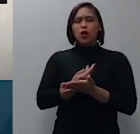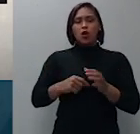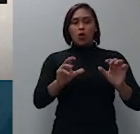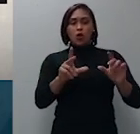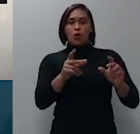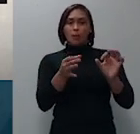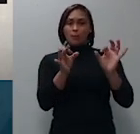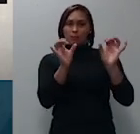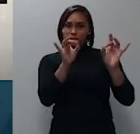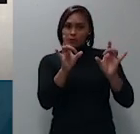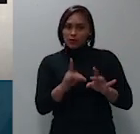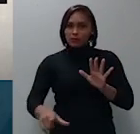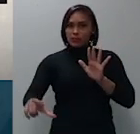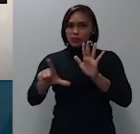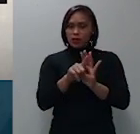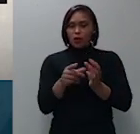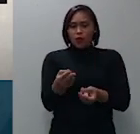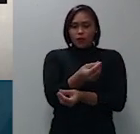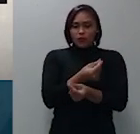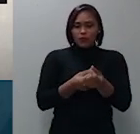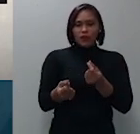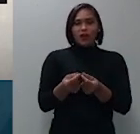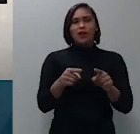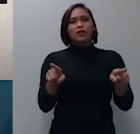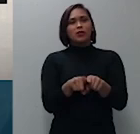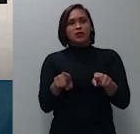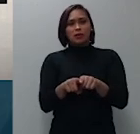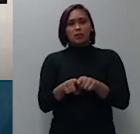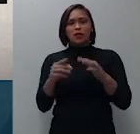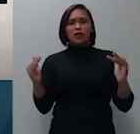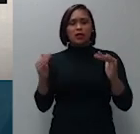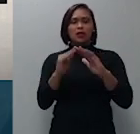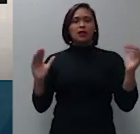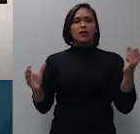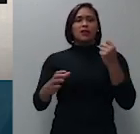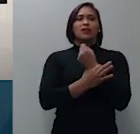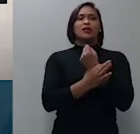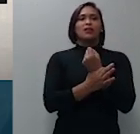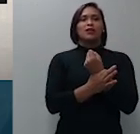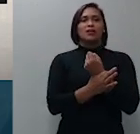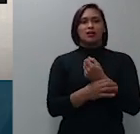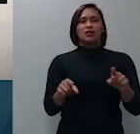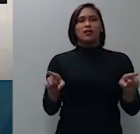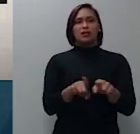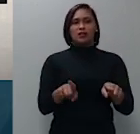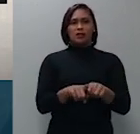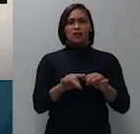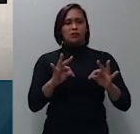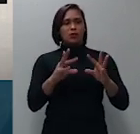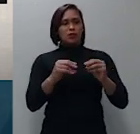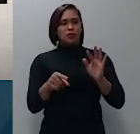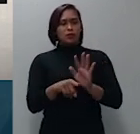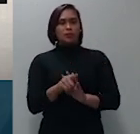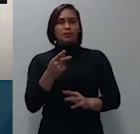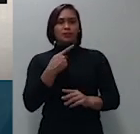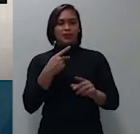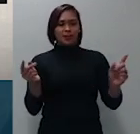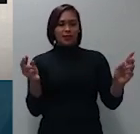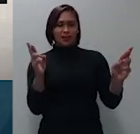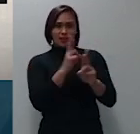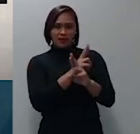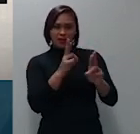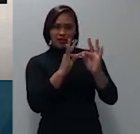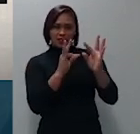suficiente razoável que lhe garanta a subsistência o mínimo para o seu sustento em relação àquilo que excede essa